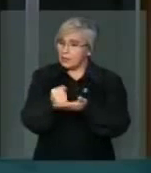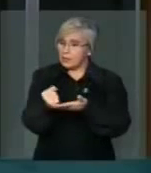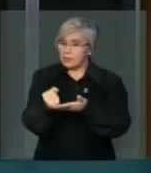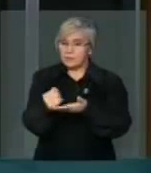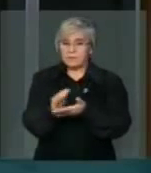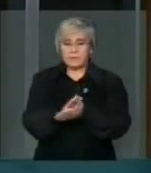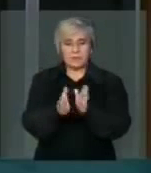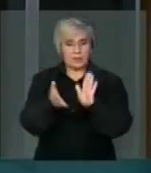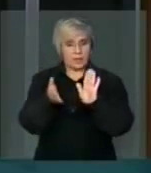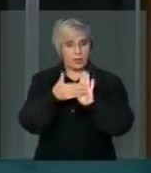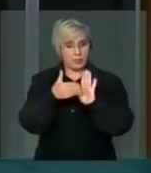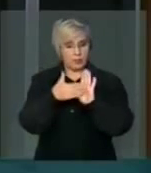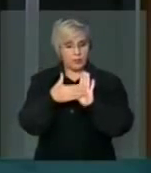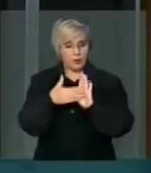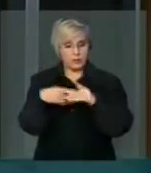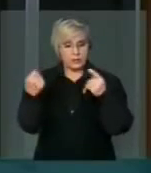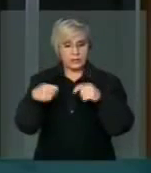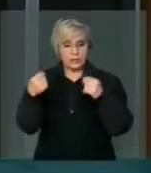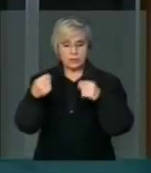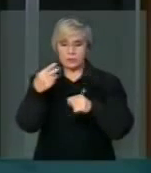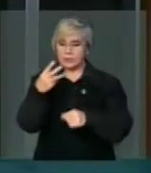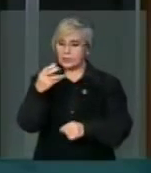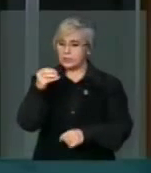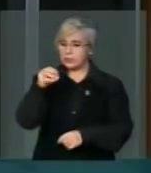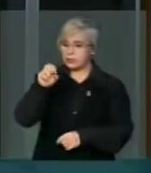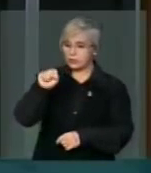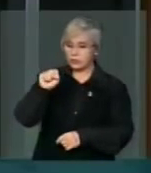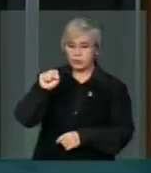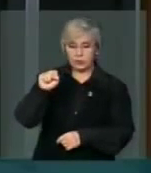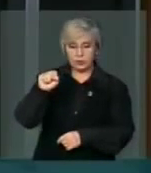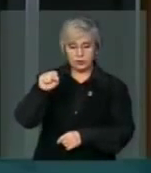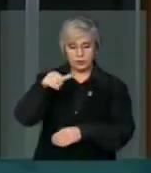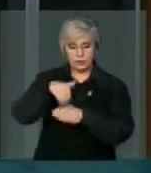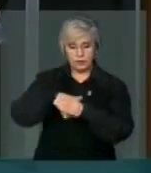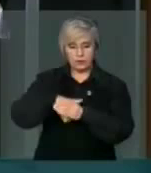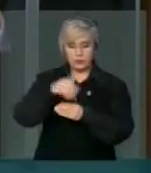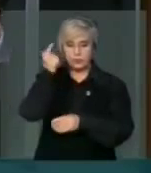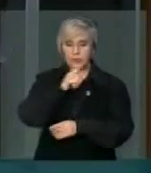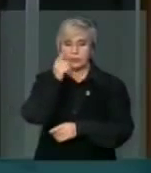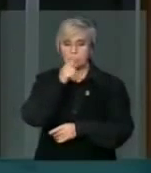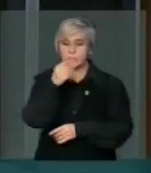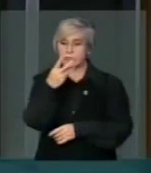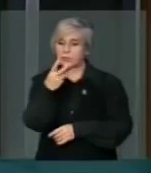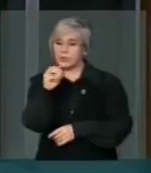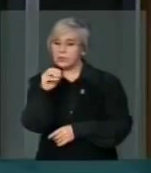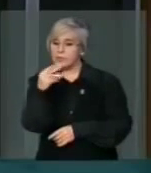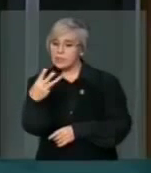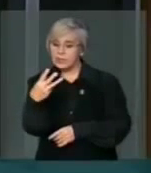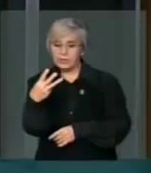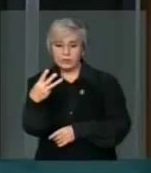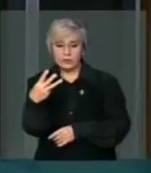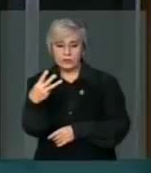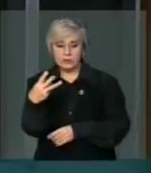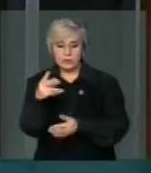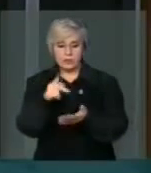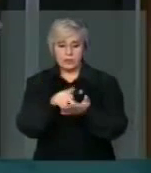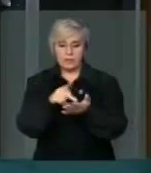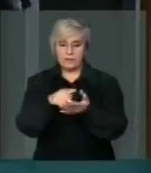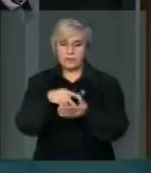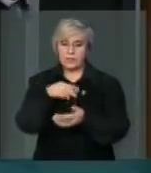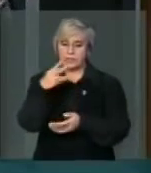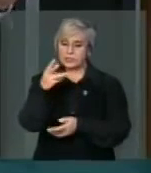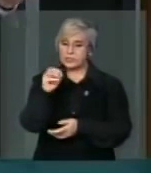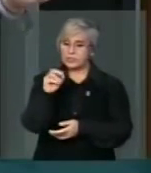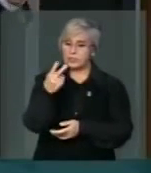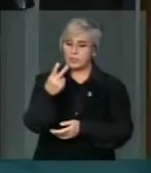A proposta que precisava de 308 votos teve 303 votos. Na verdade, ela teve 302 porque